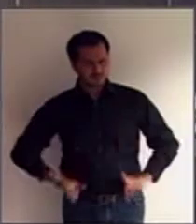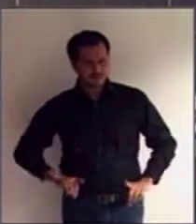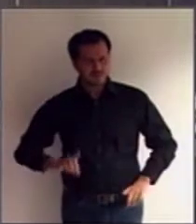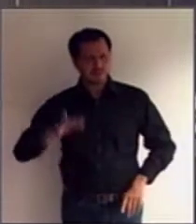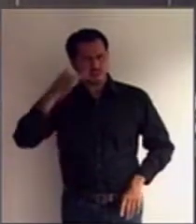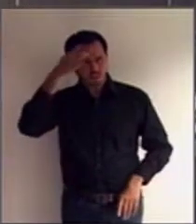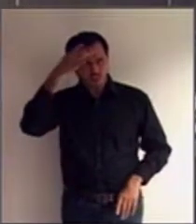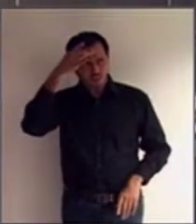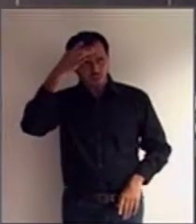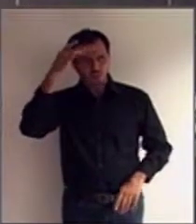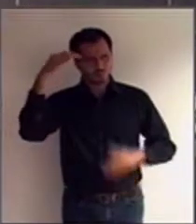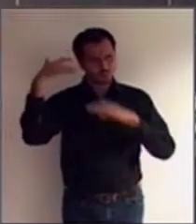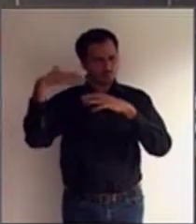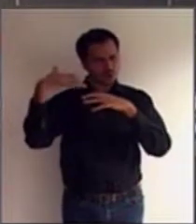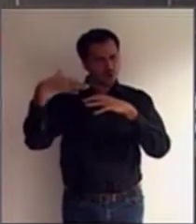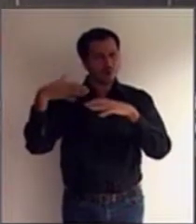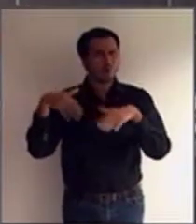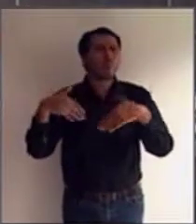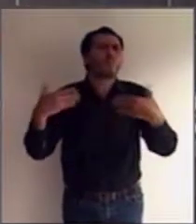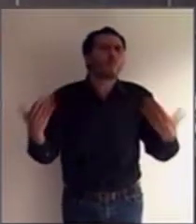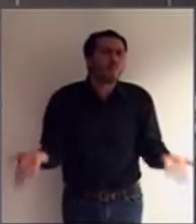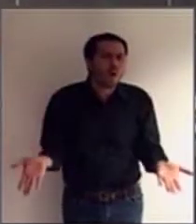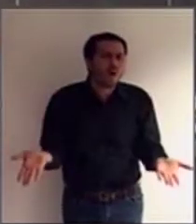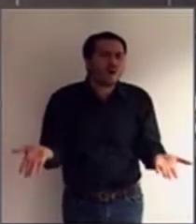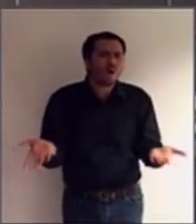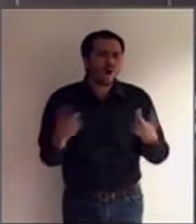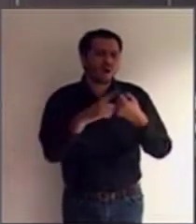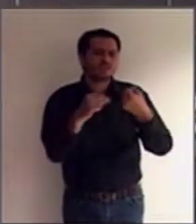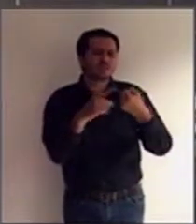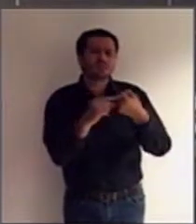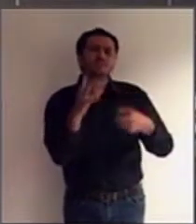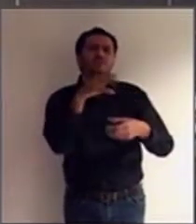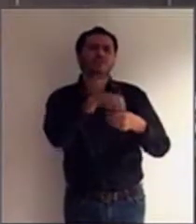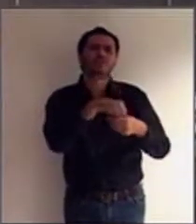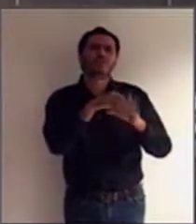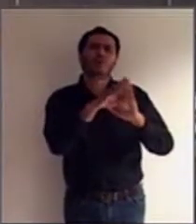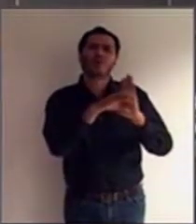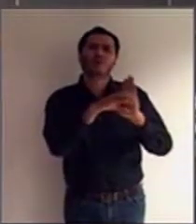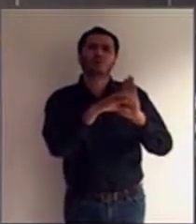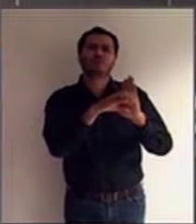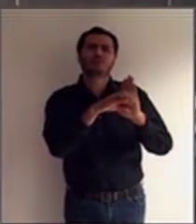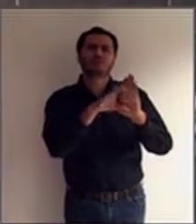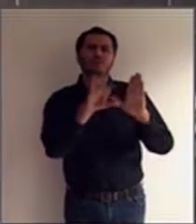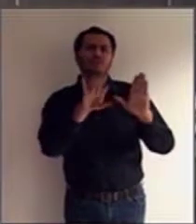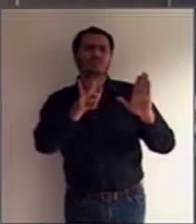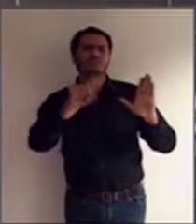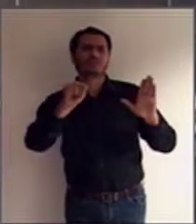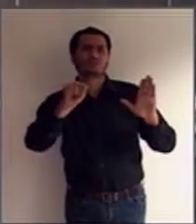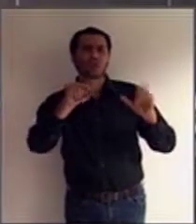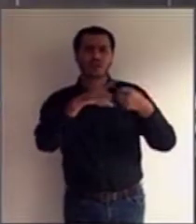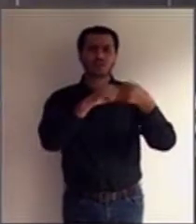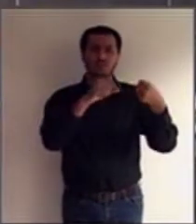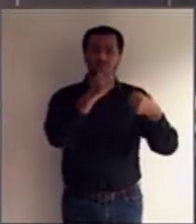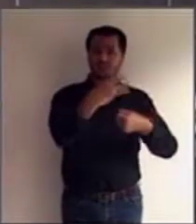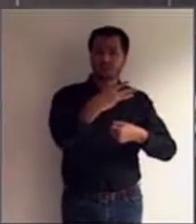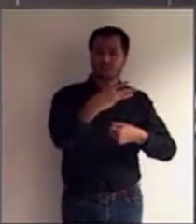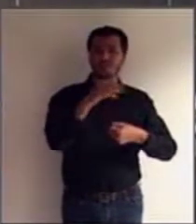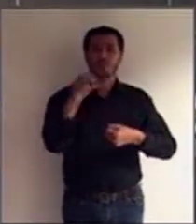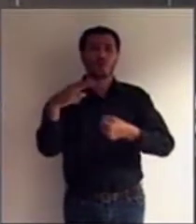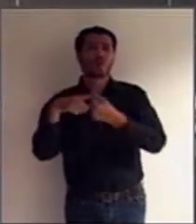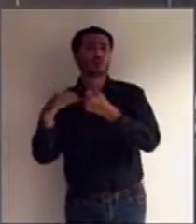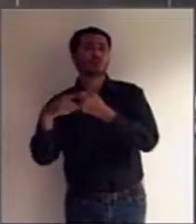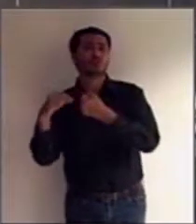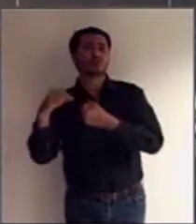exatamente em qual artigo do Código Civil? No artigo 3º ou no artigo 4º? Porque o artigo